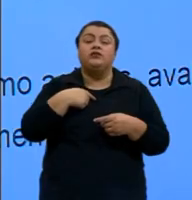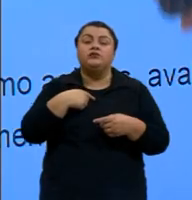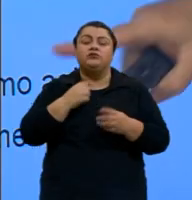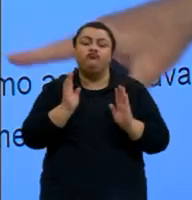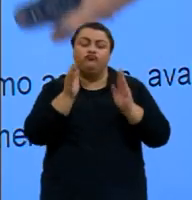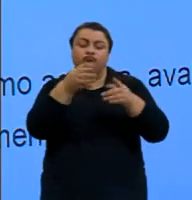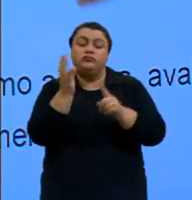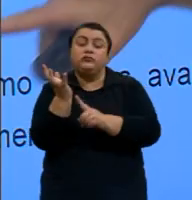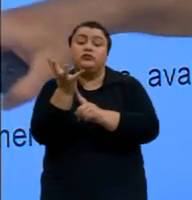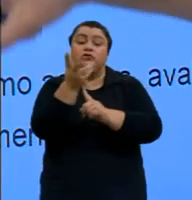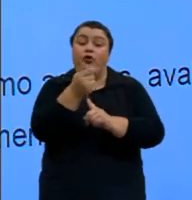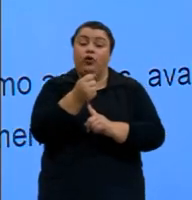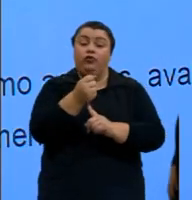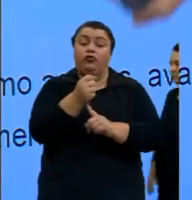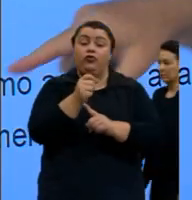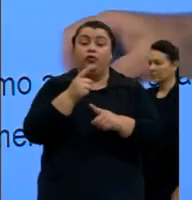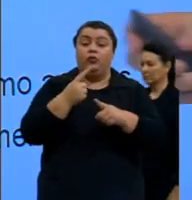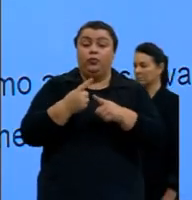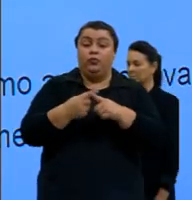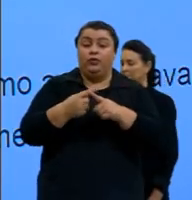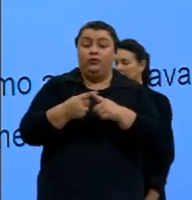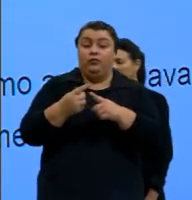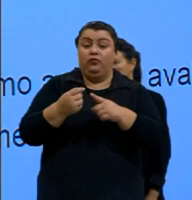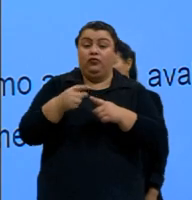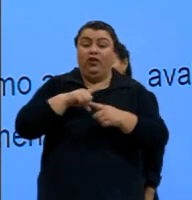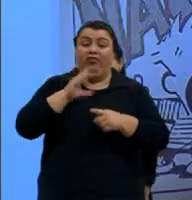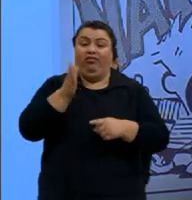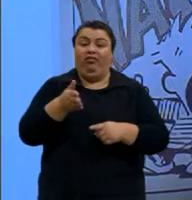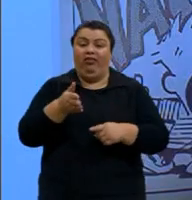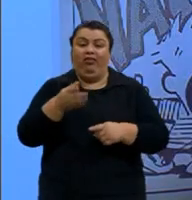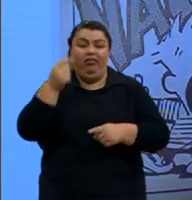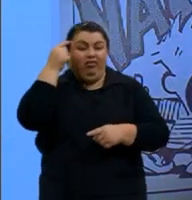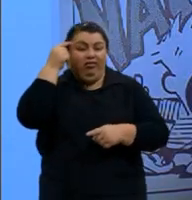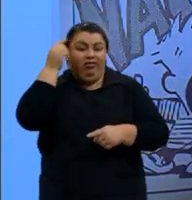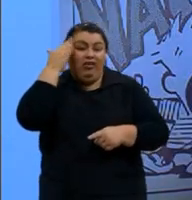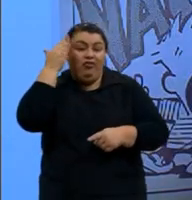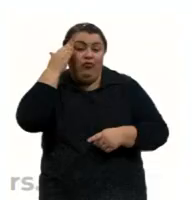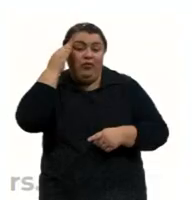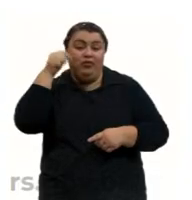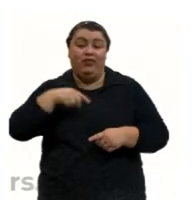que a socialização, que a sociedade vai nos repassando.